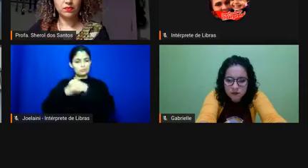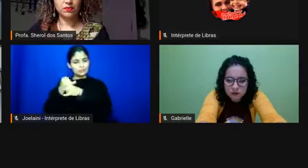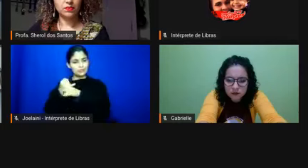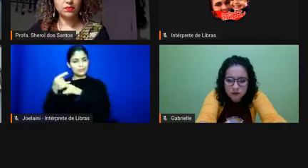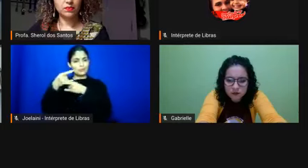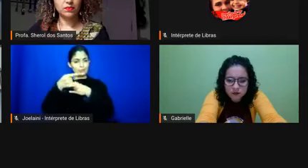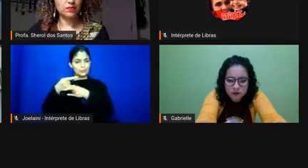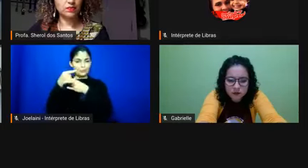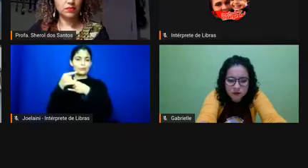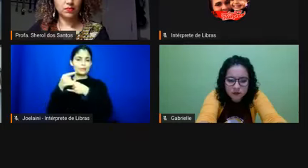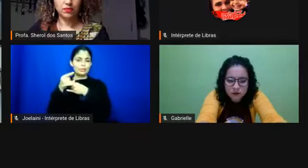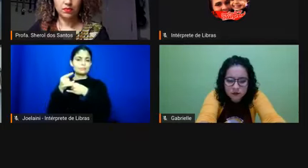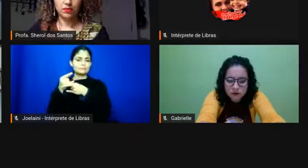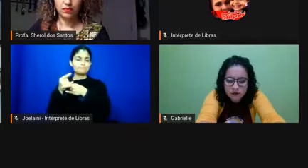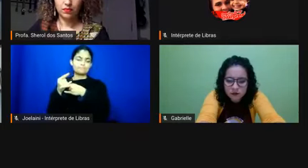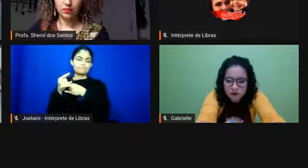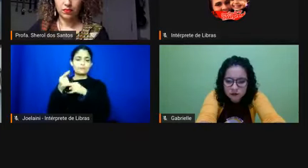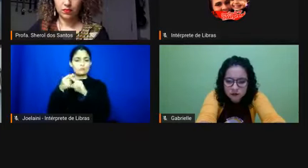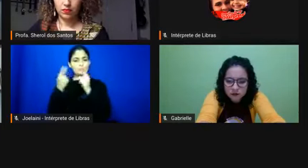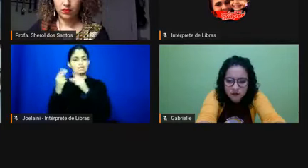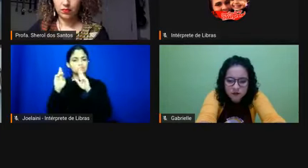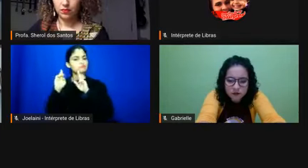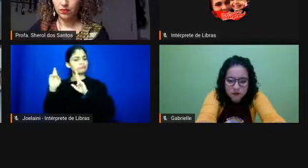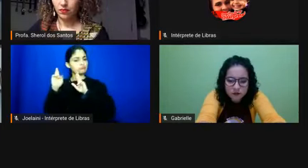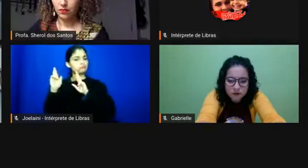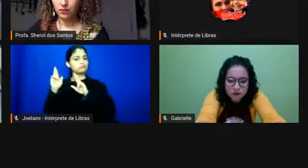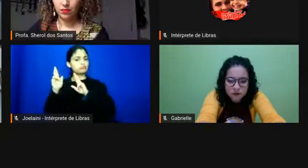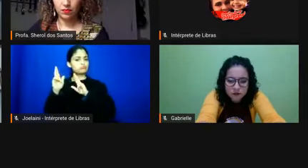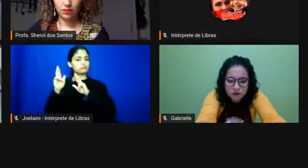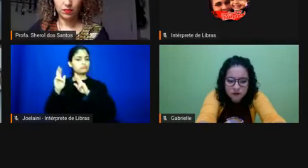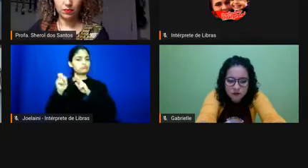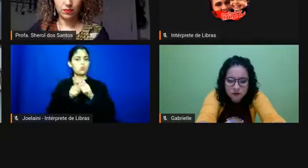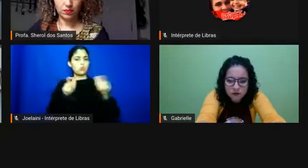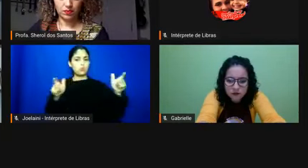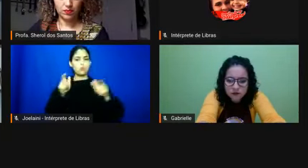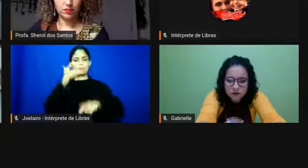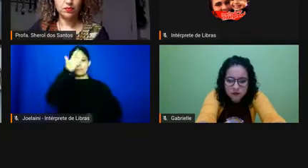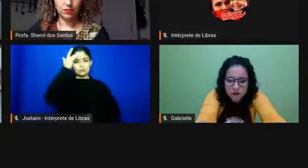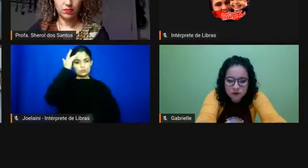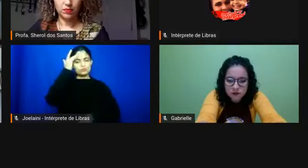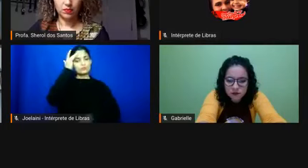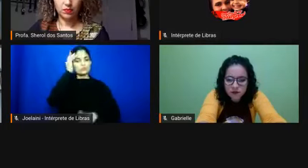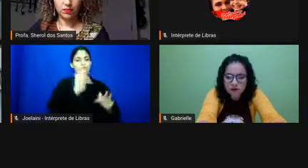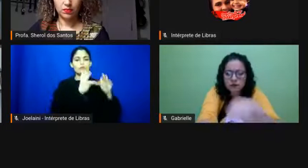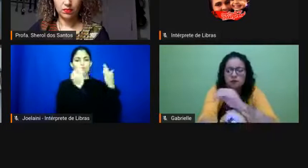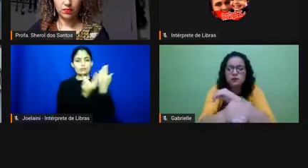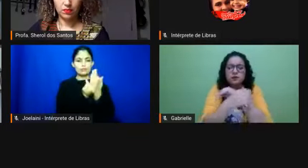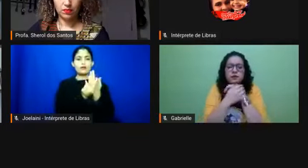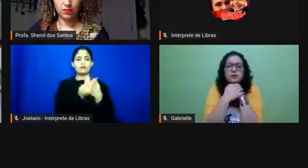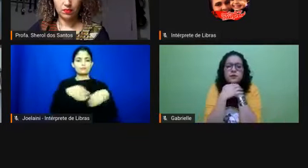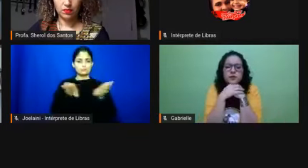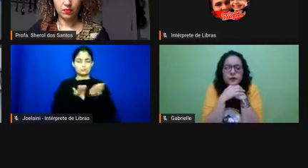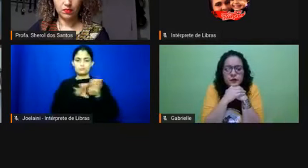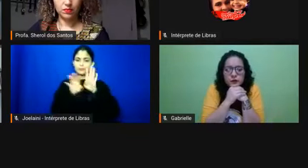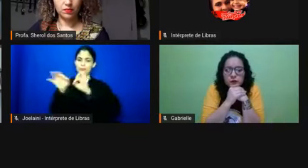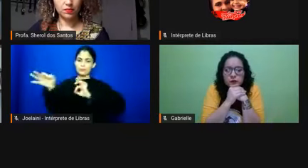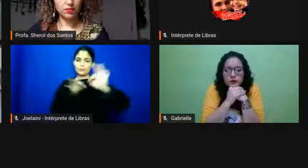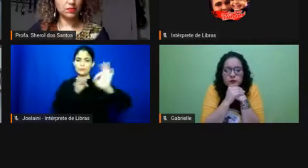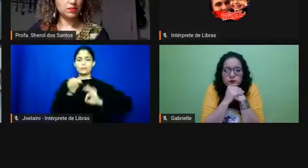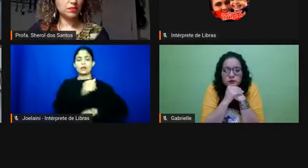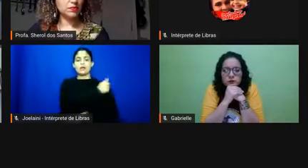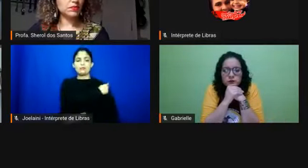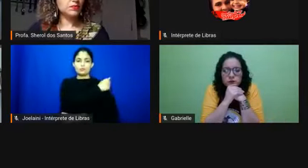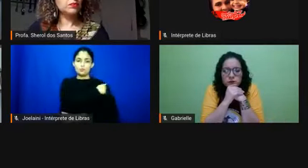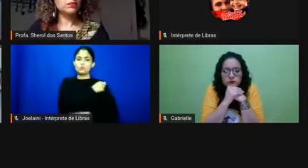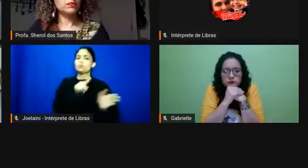espera que alcance o maior número de pessoas, professores, familiares, ligados às organizações, estudantes,